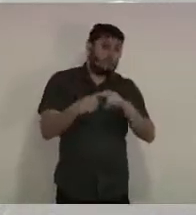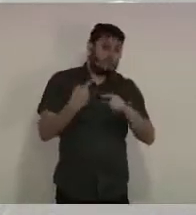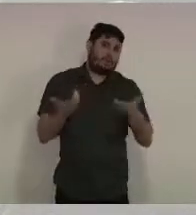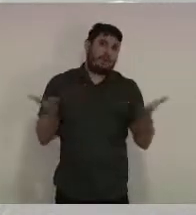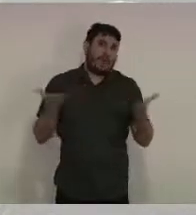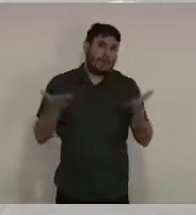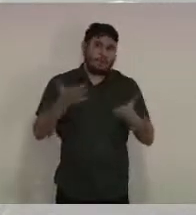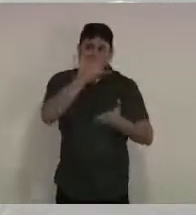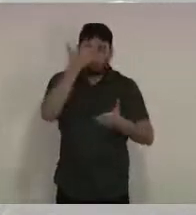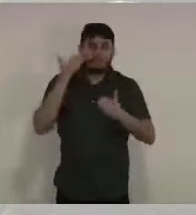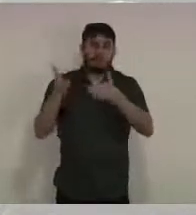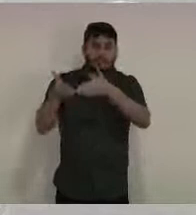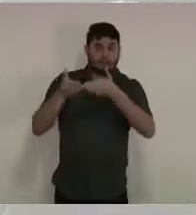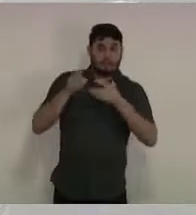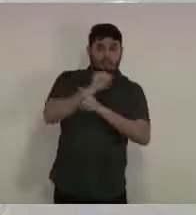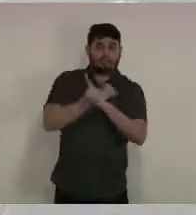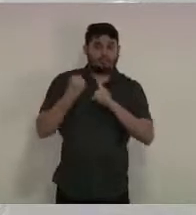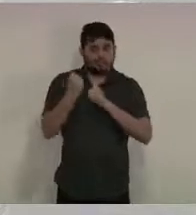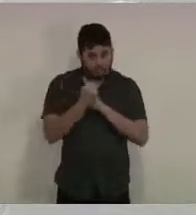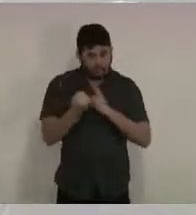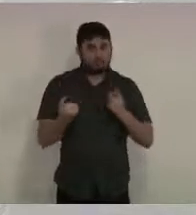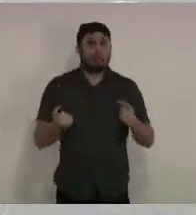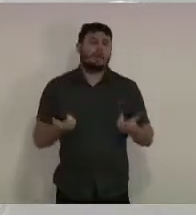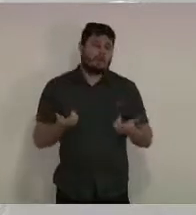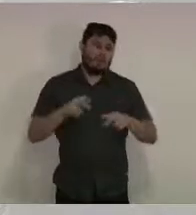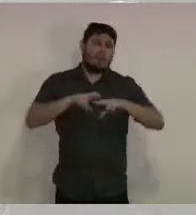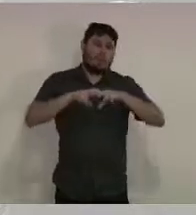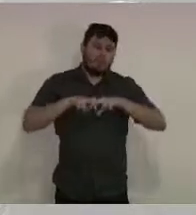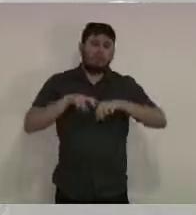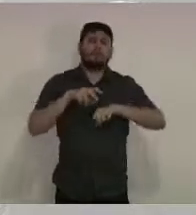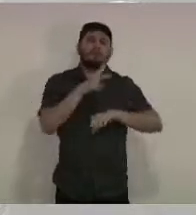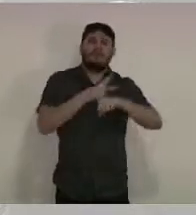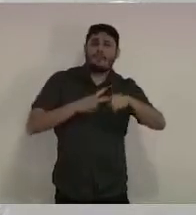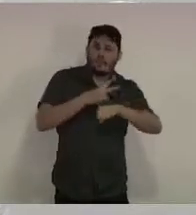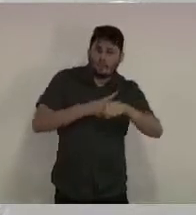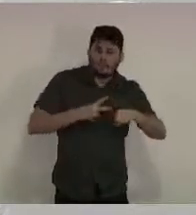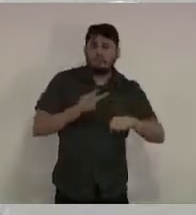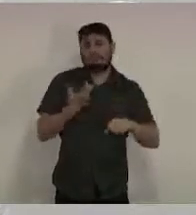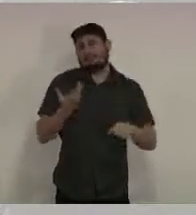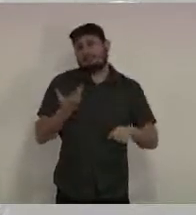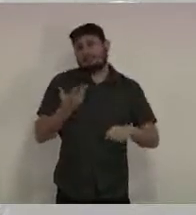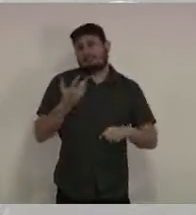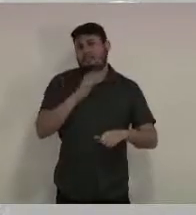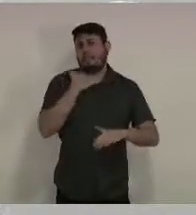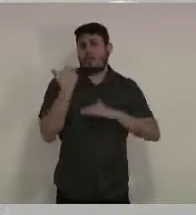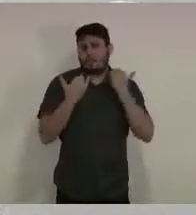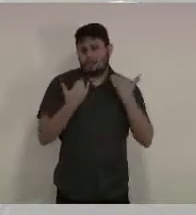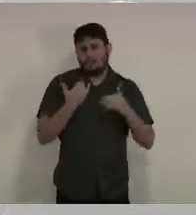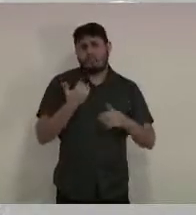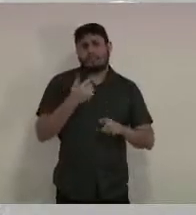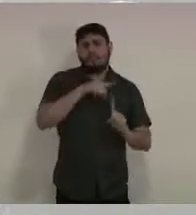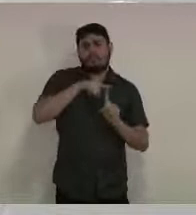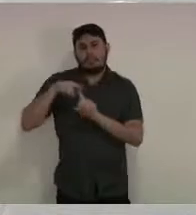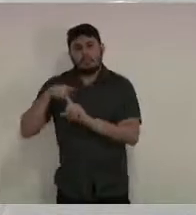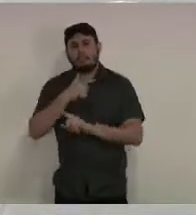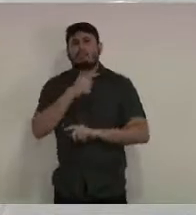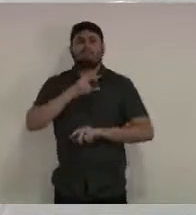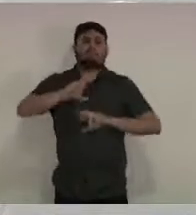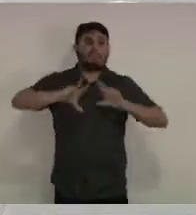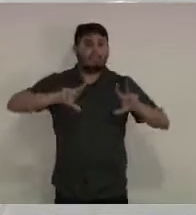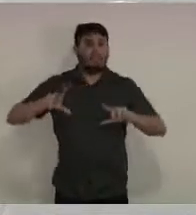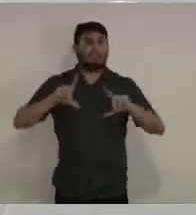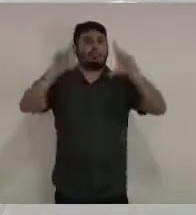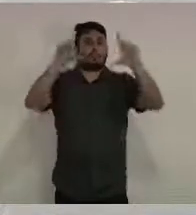quatro, para a gente, é um número muito simbólico, e acendeu também o nosso alerta na necessidade de novas medidas para que pudesse